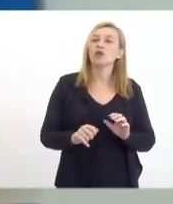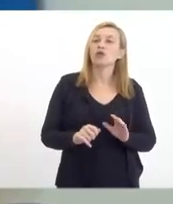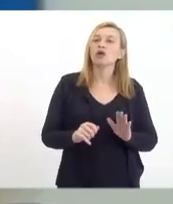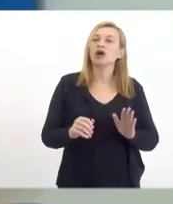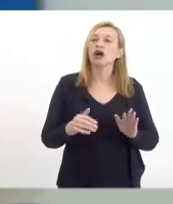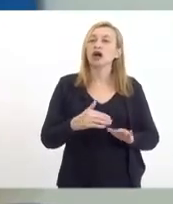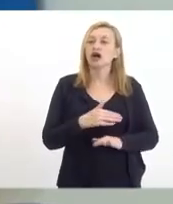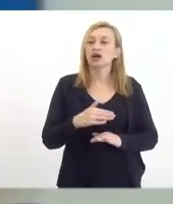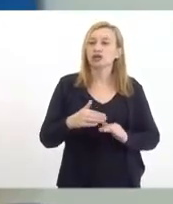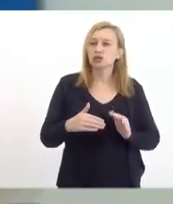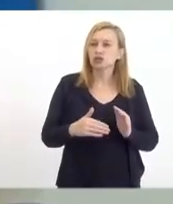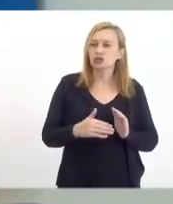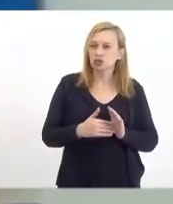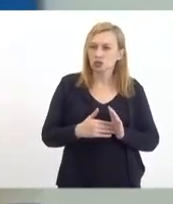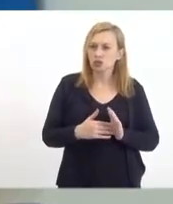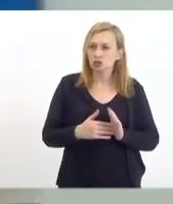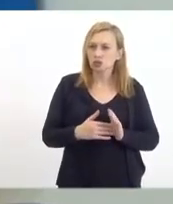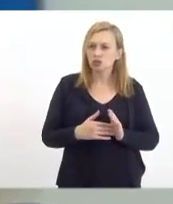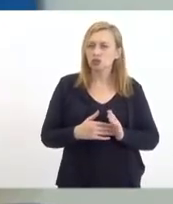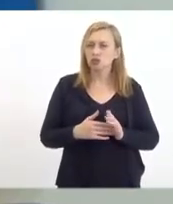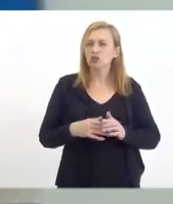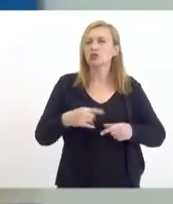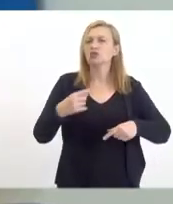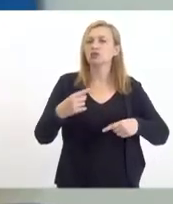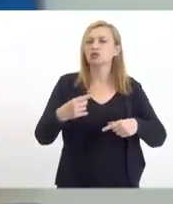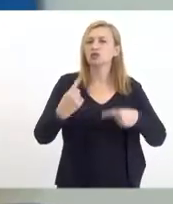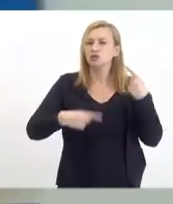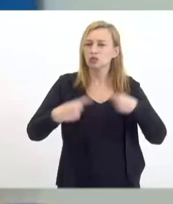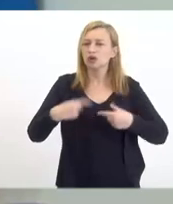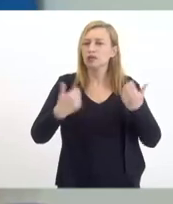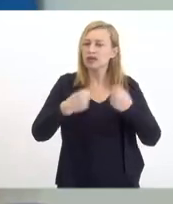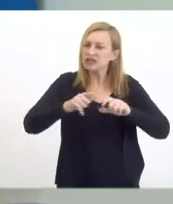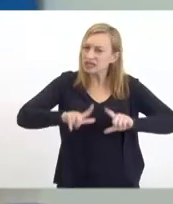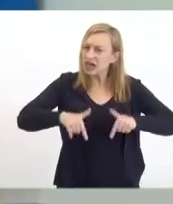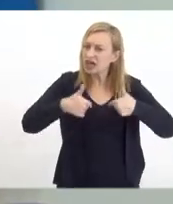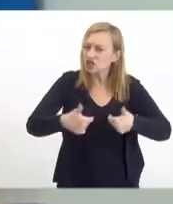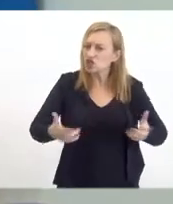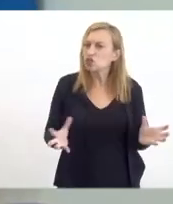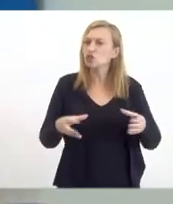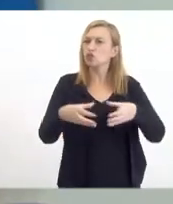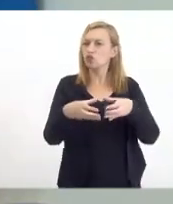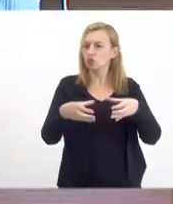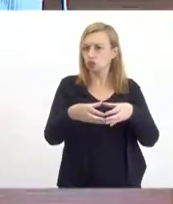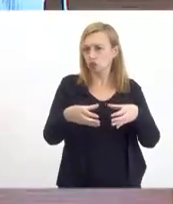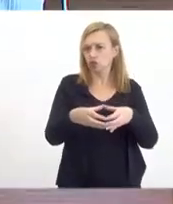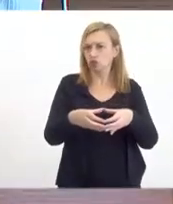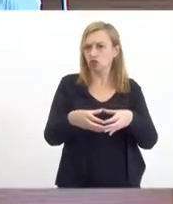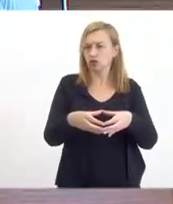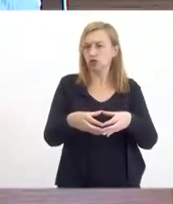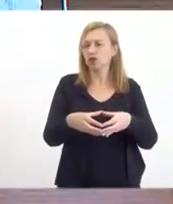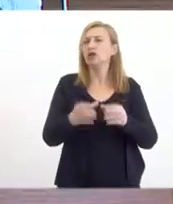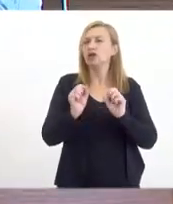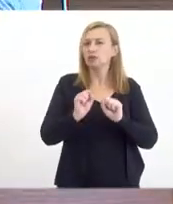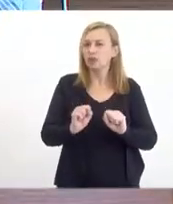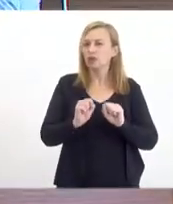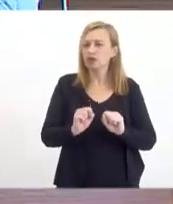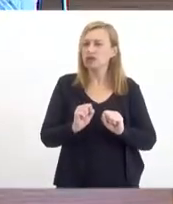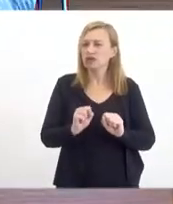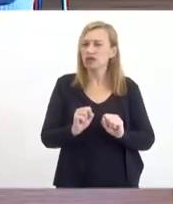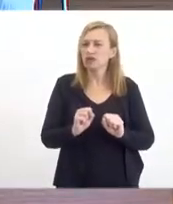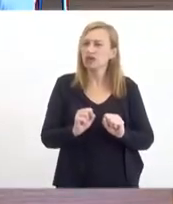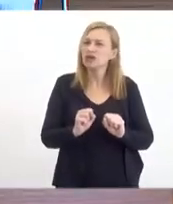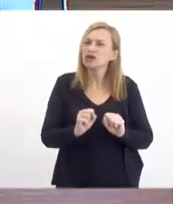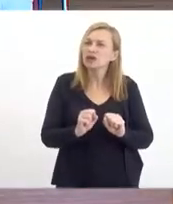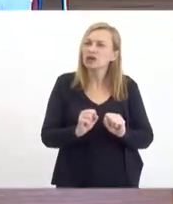principalmente, o Federal têm que agir de forma conjunta, coletiva, para que a DI, que está,